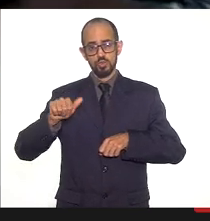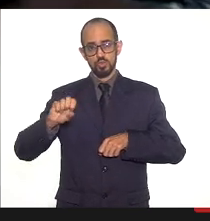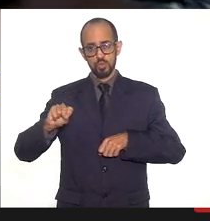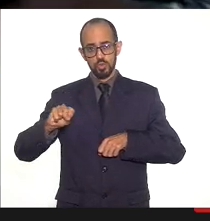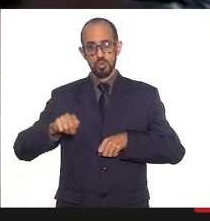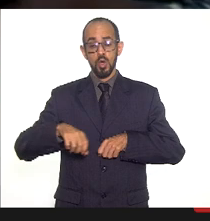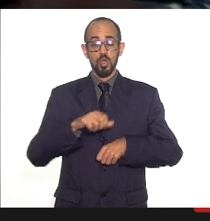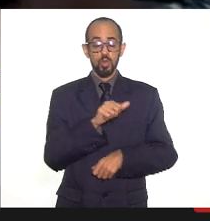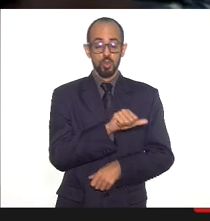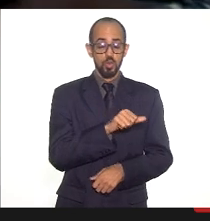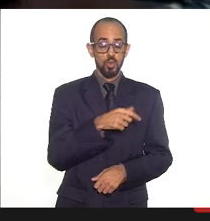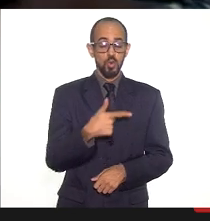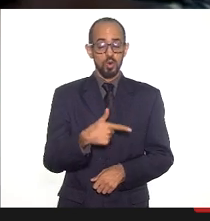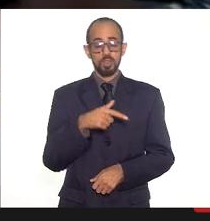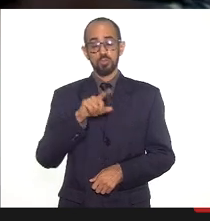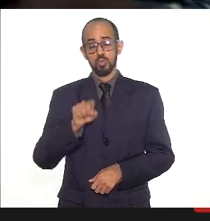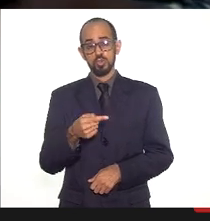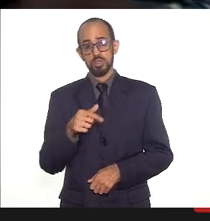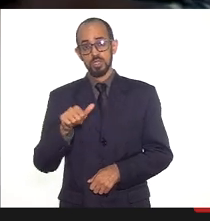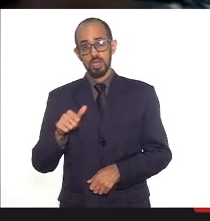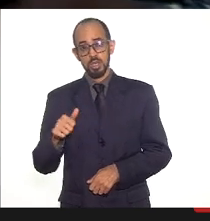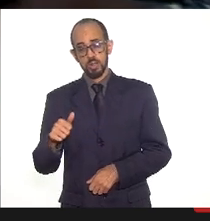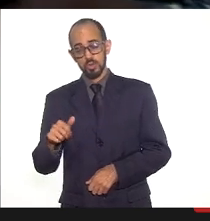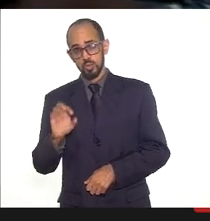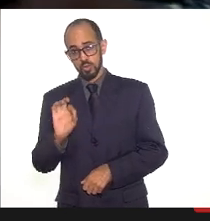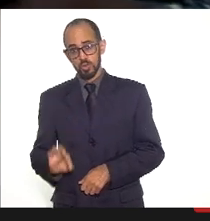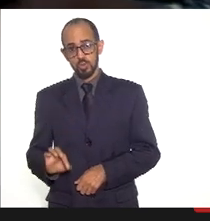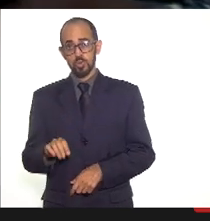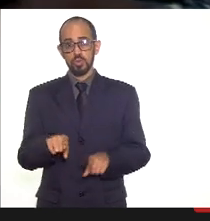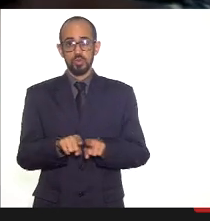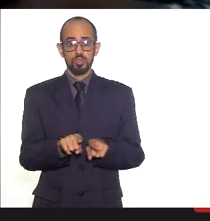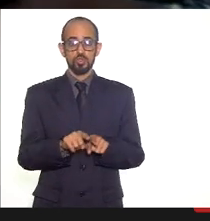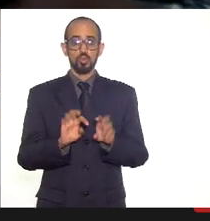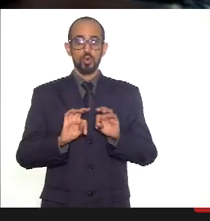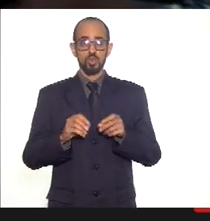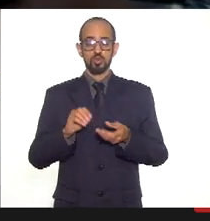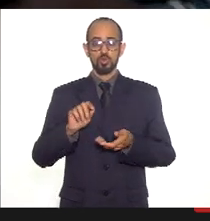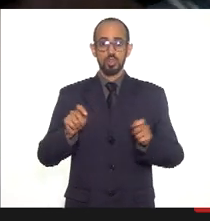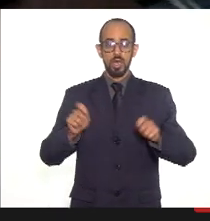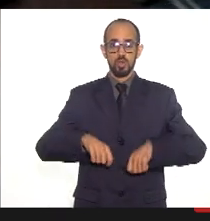% e 10,26% os recursos aplicados até o momento